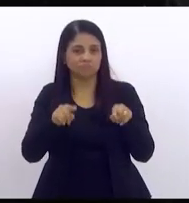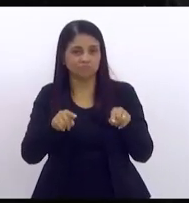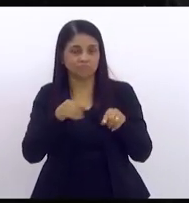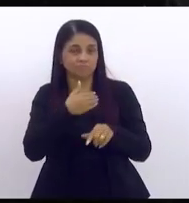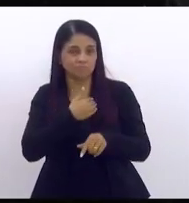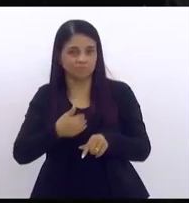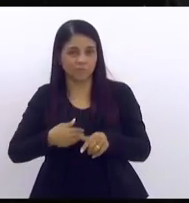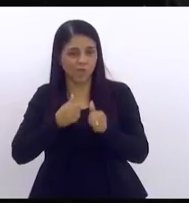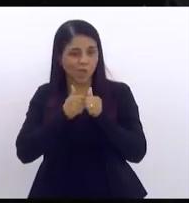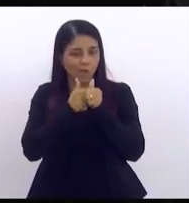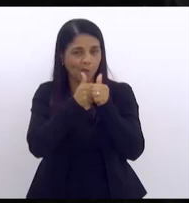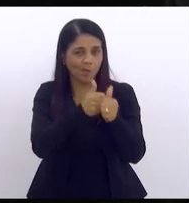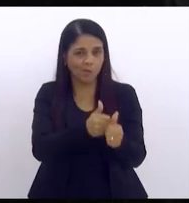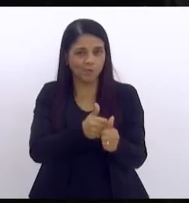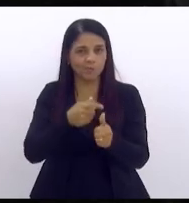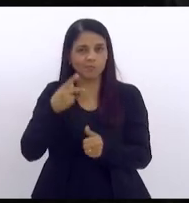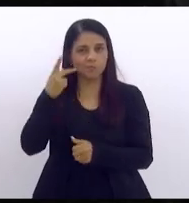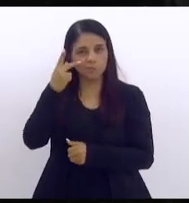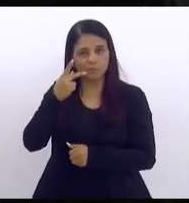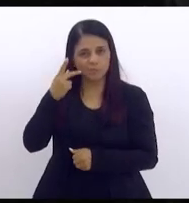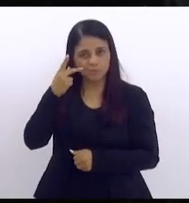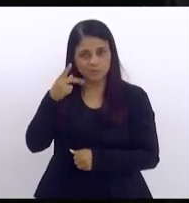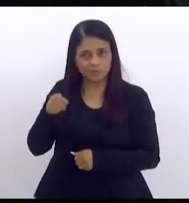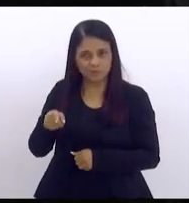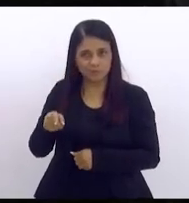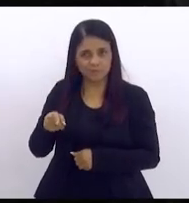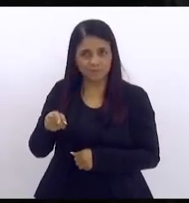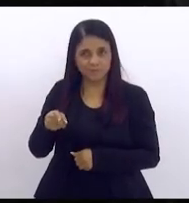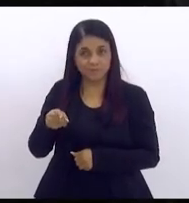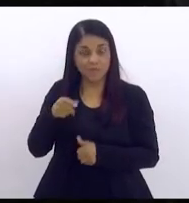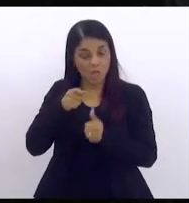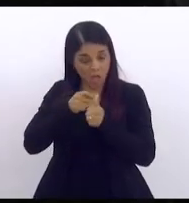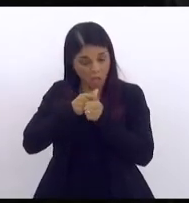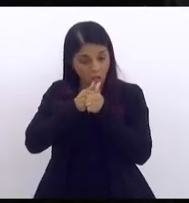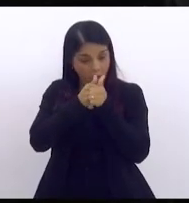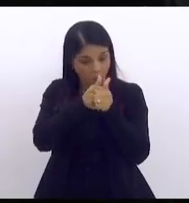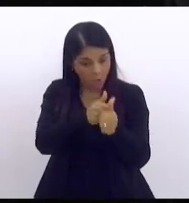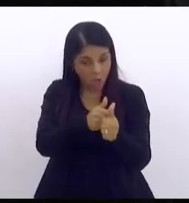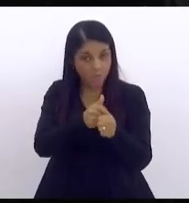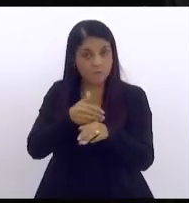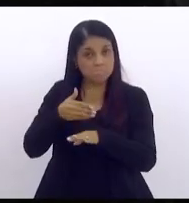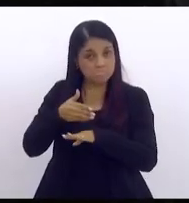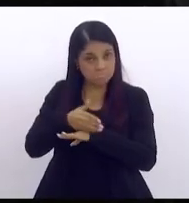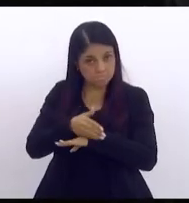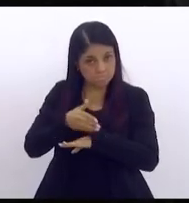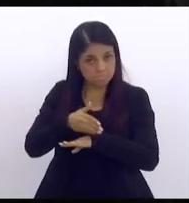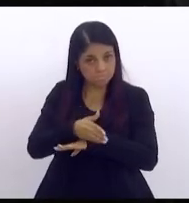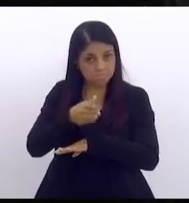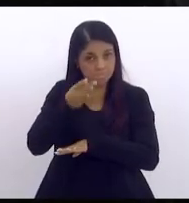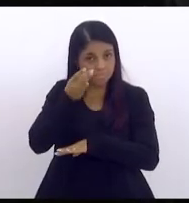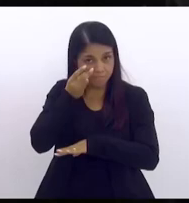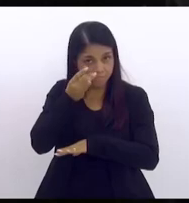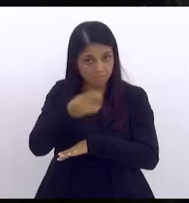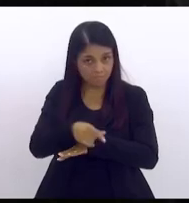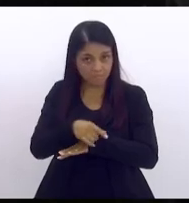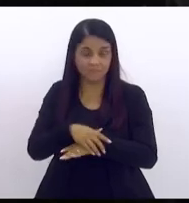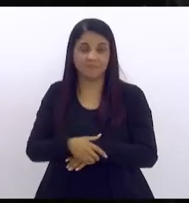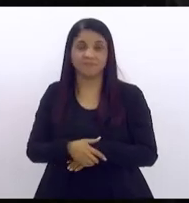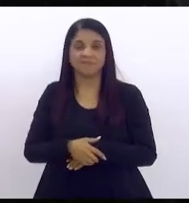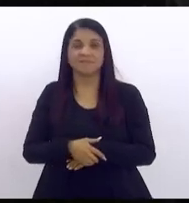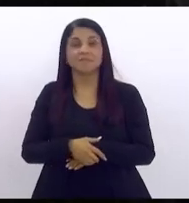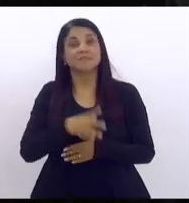acompanhando política mas acompanhando de fato e participando então senhor presidente